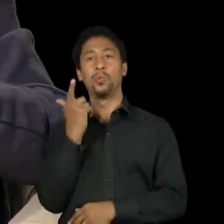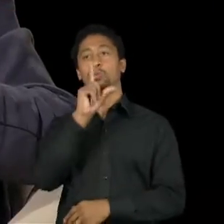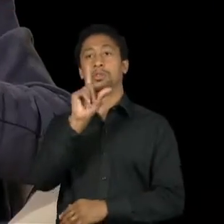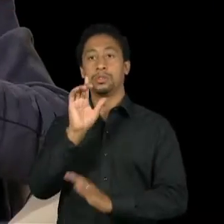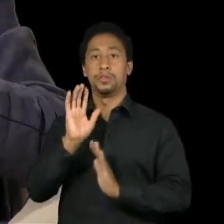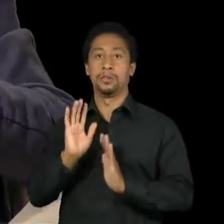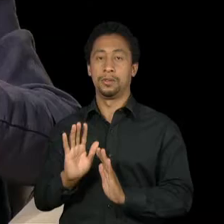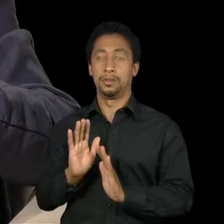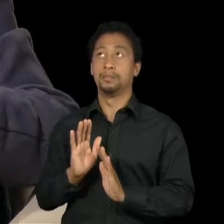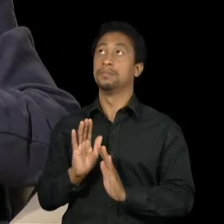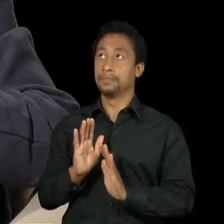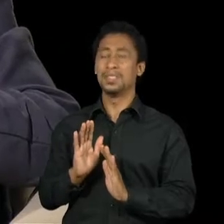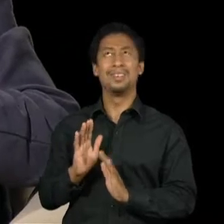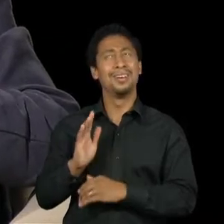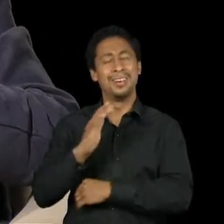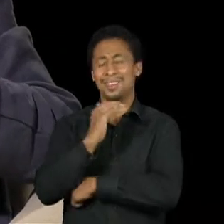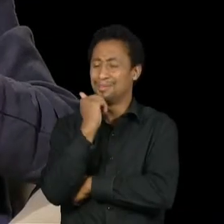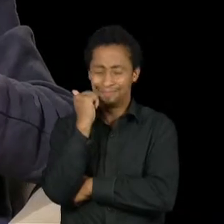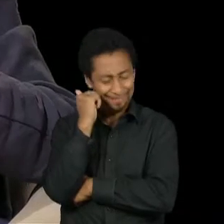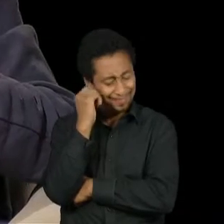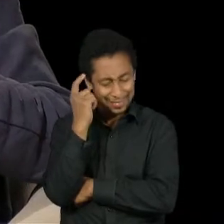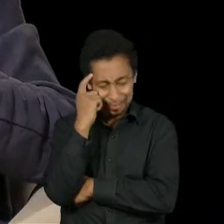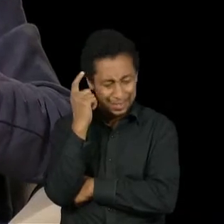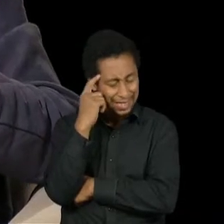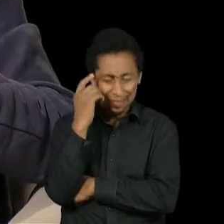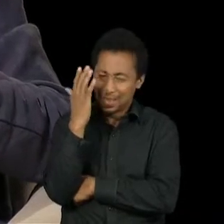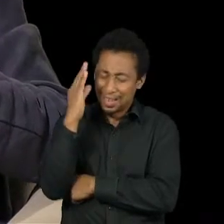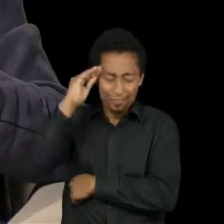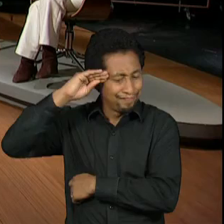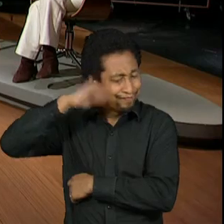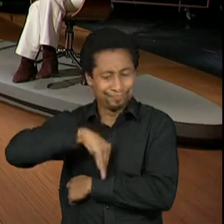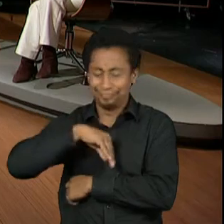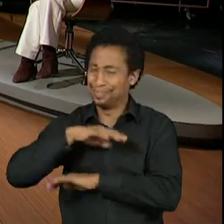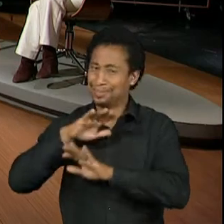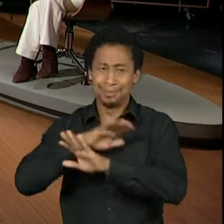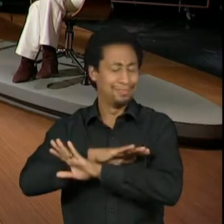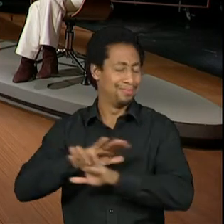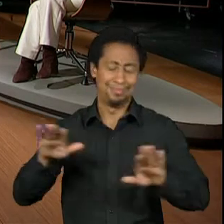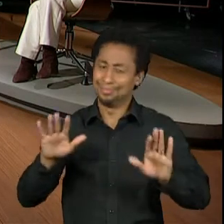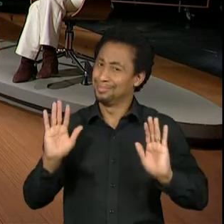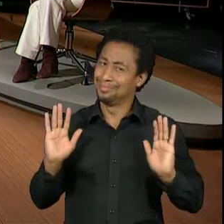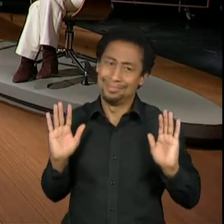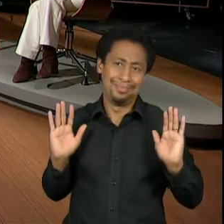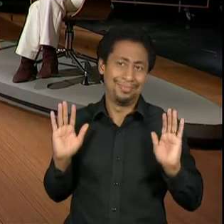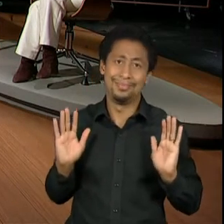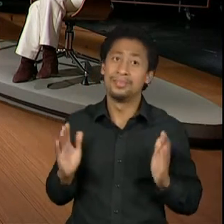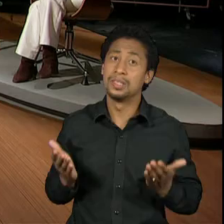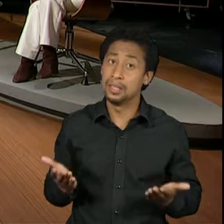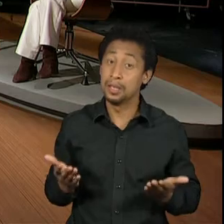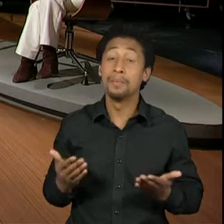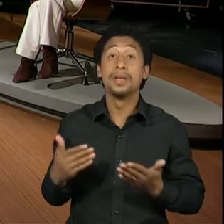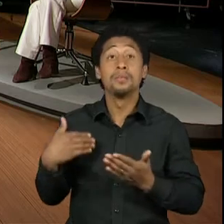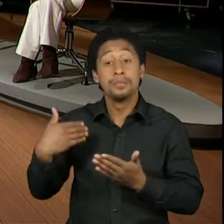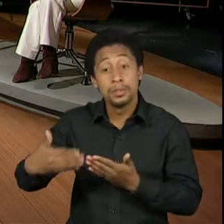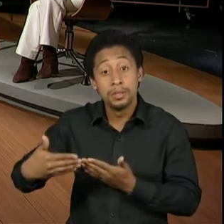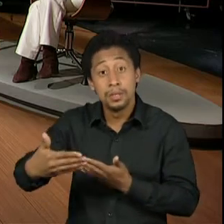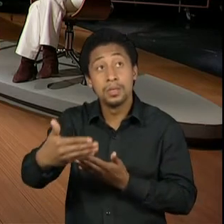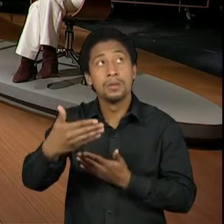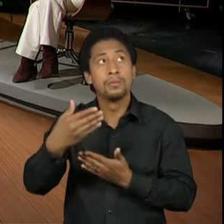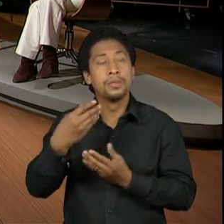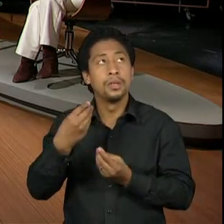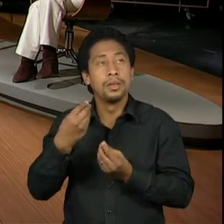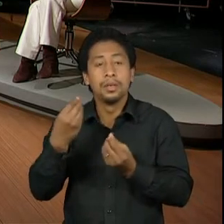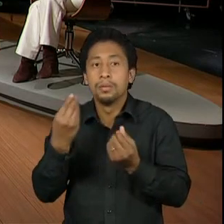que eu falei assim, vou jogar a toalha. Porque tinha, até você descobrir, enfim, até eu